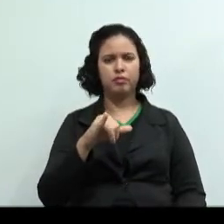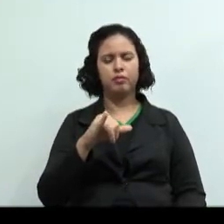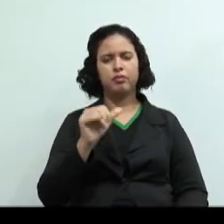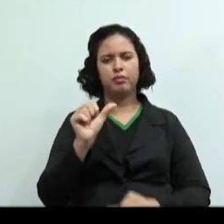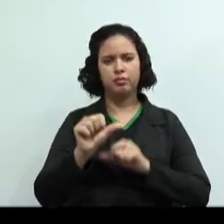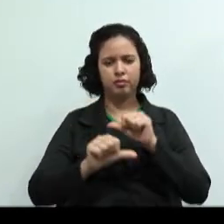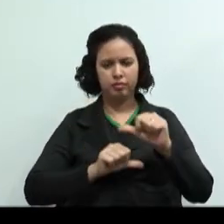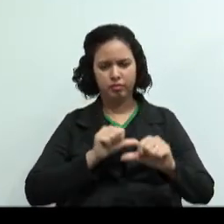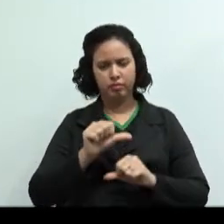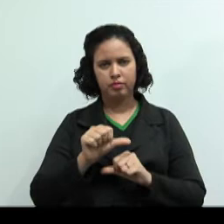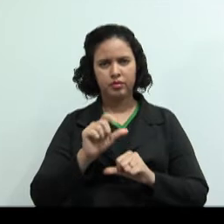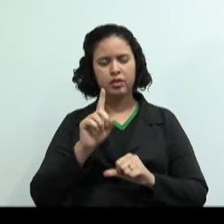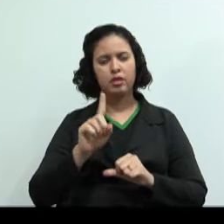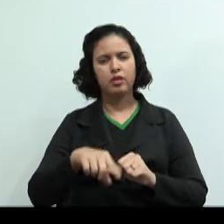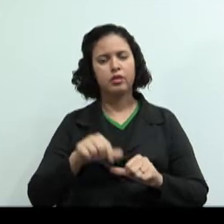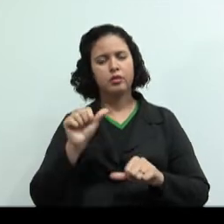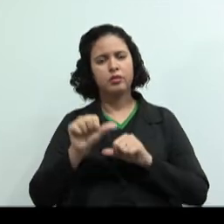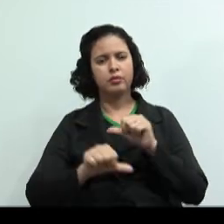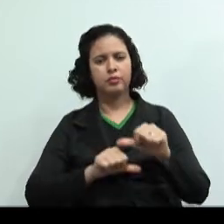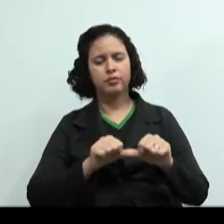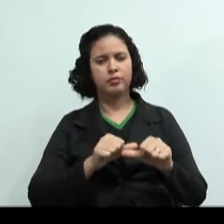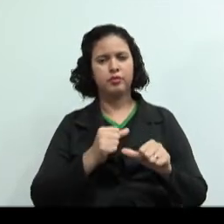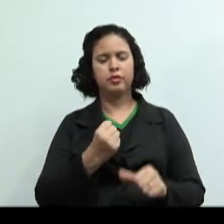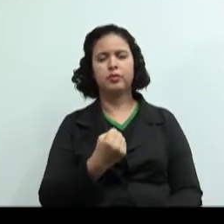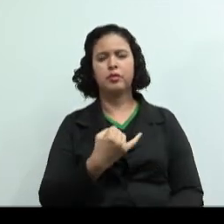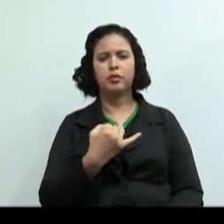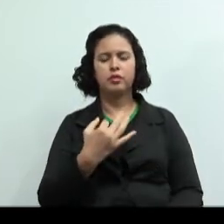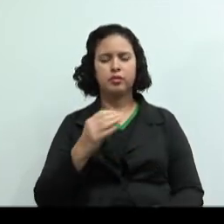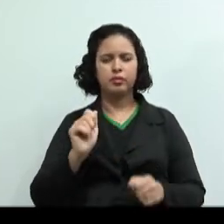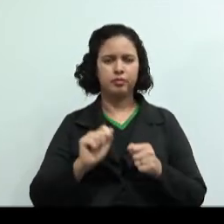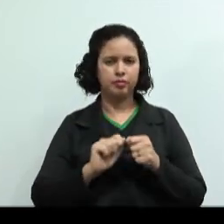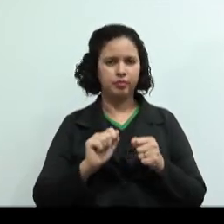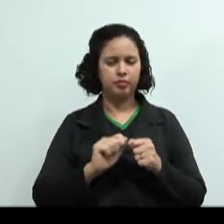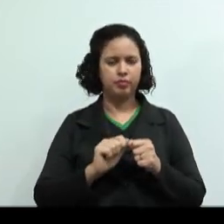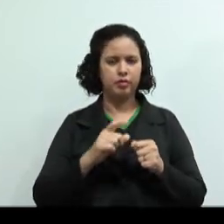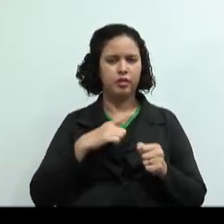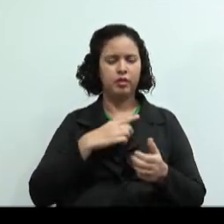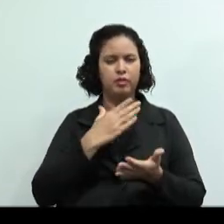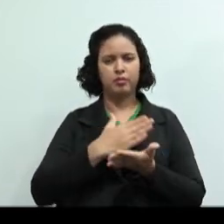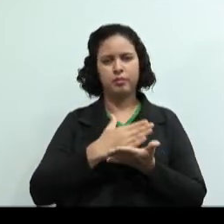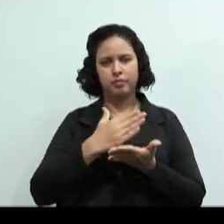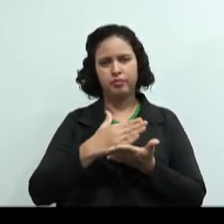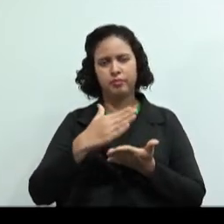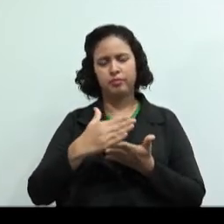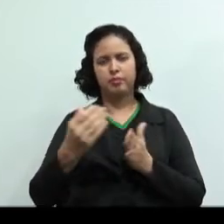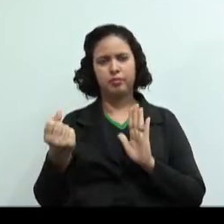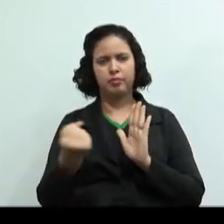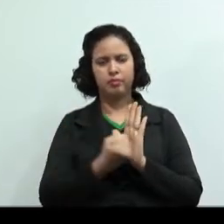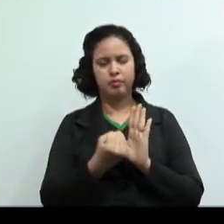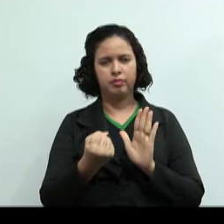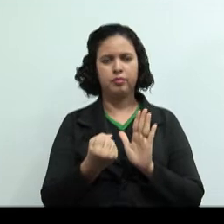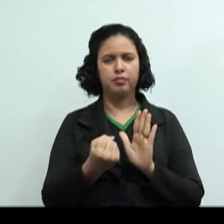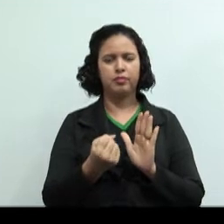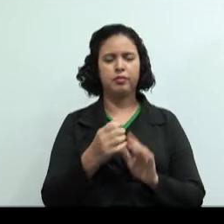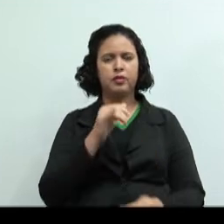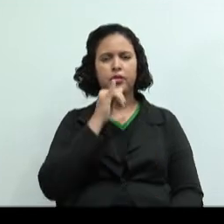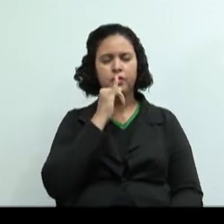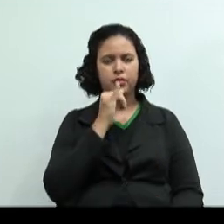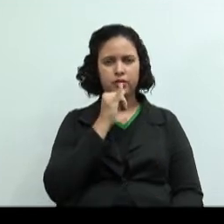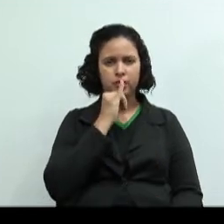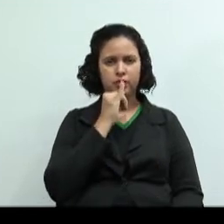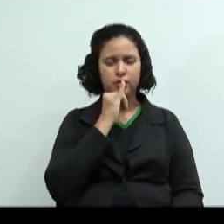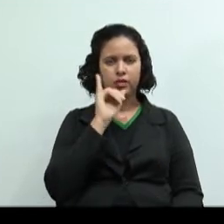variam com o nível de produção. No entanto, mantém uma parcela fixa, mesmo que nada seja produzido. Exemplo,